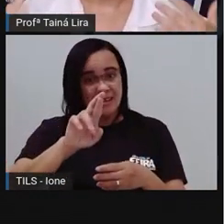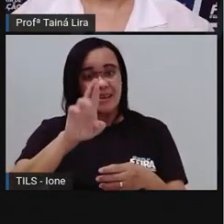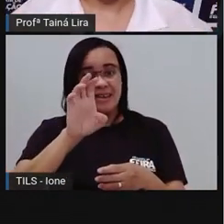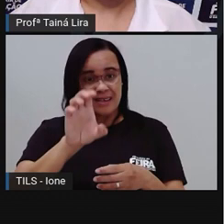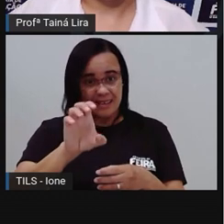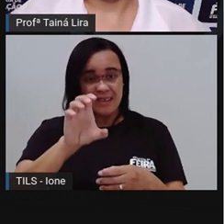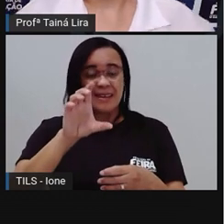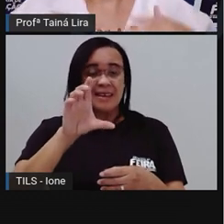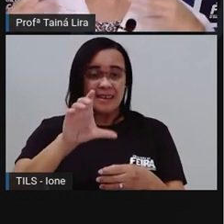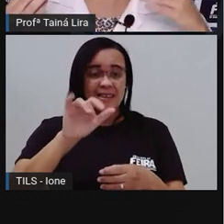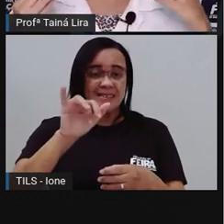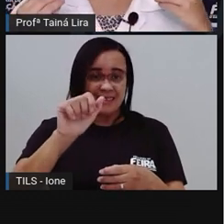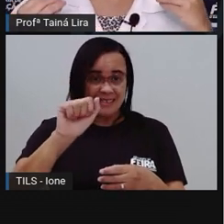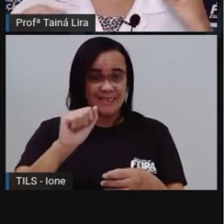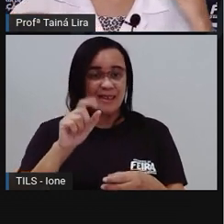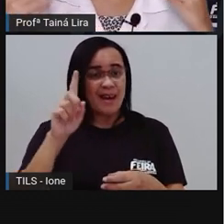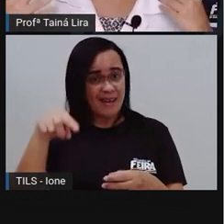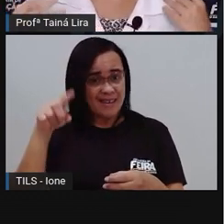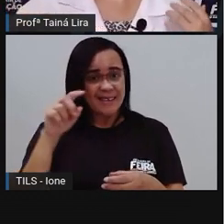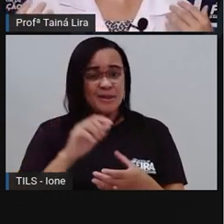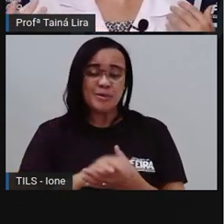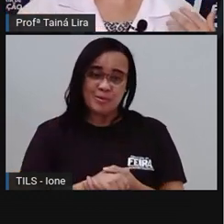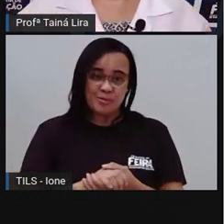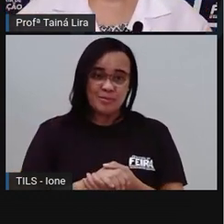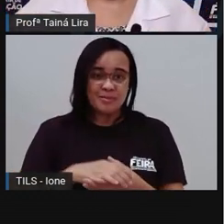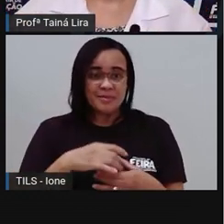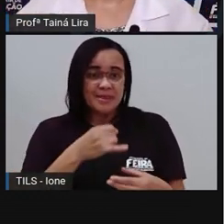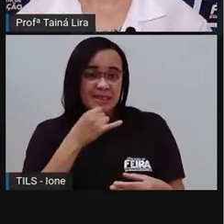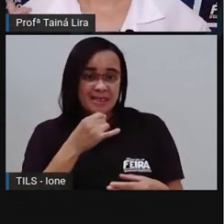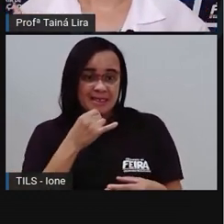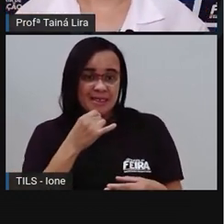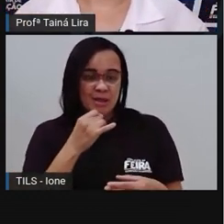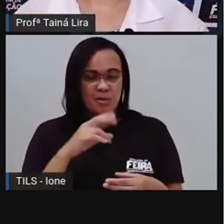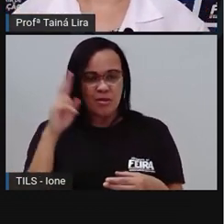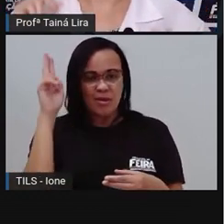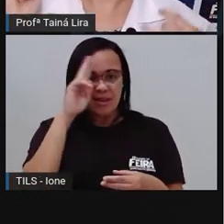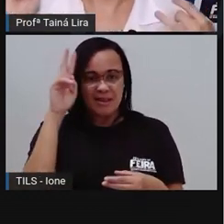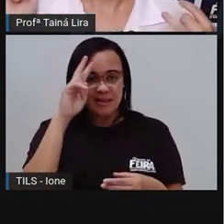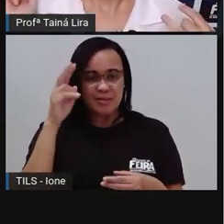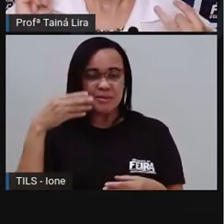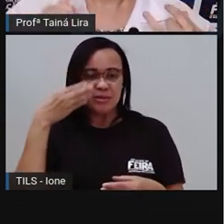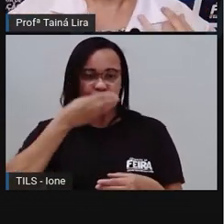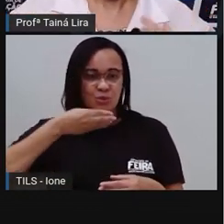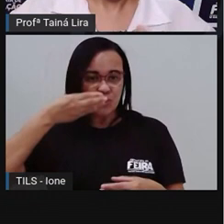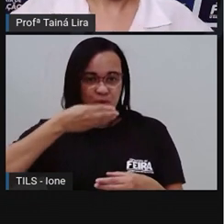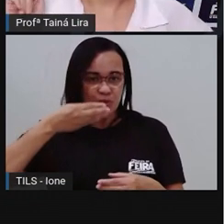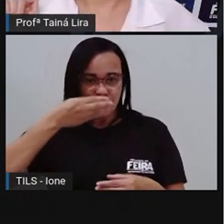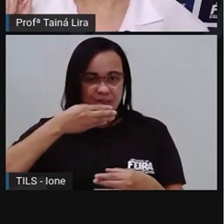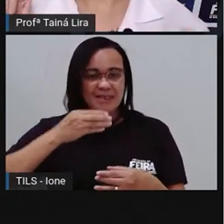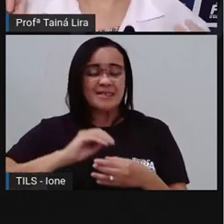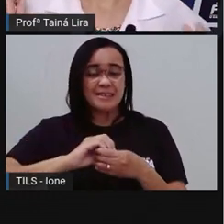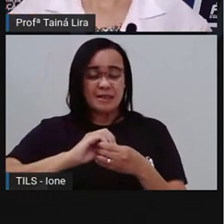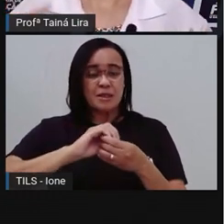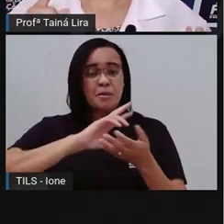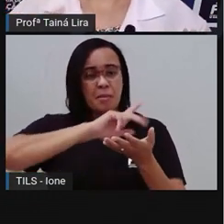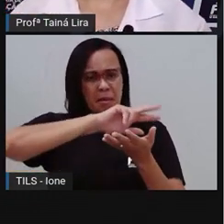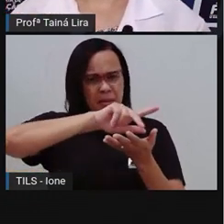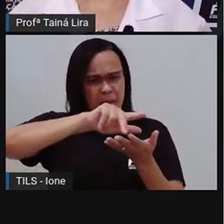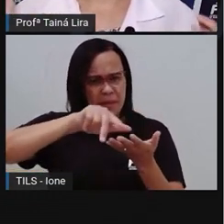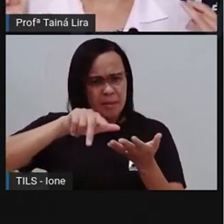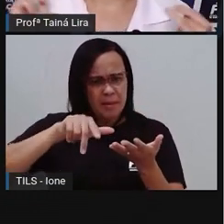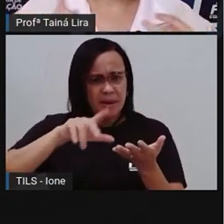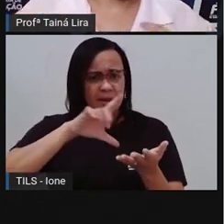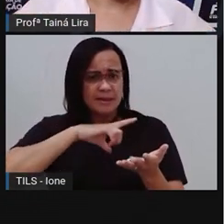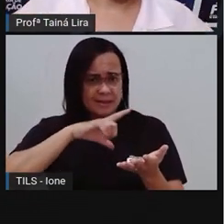fazer essa receita. Então, por exemplo, ali no caso do nosso brigadeiro, nós utilizamos leite condensado, nós